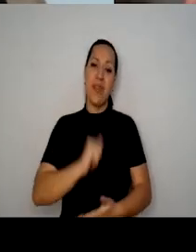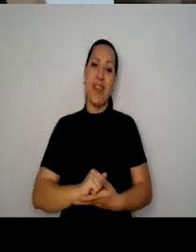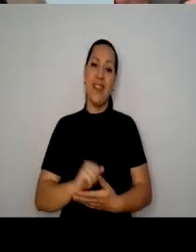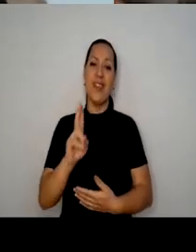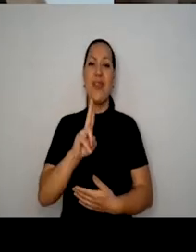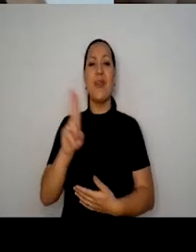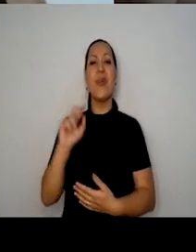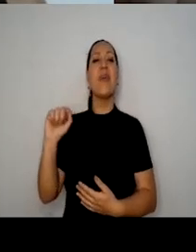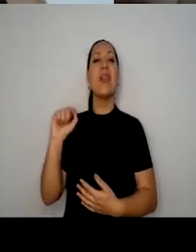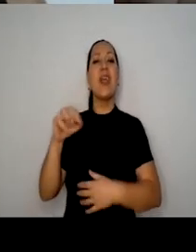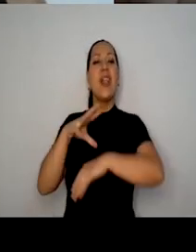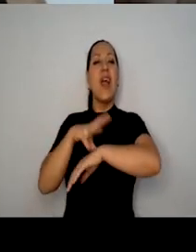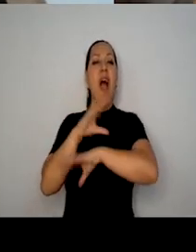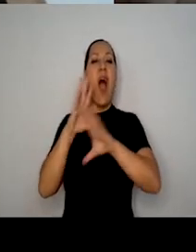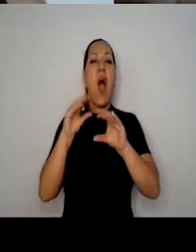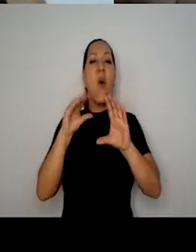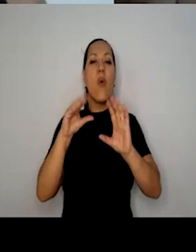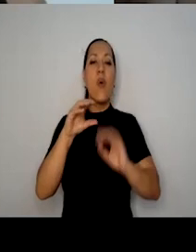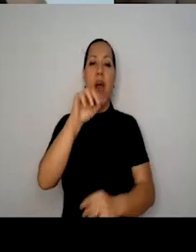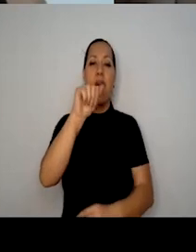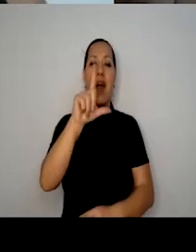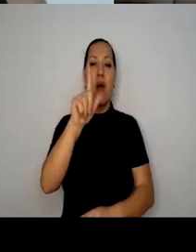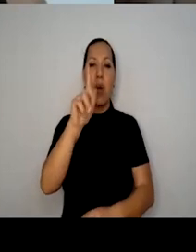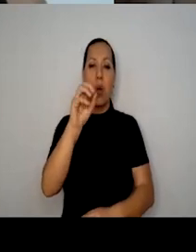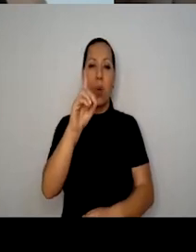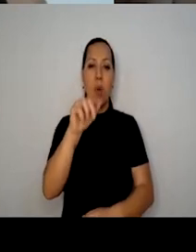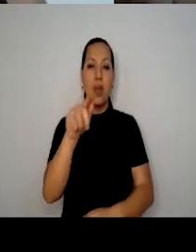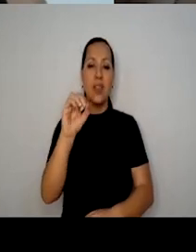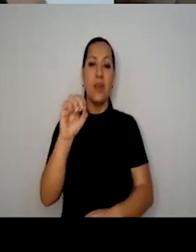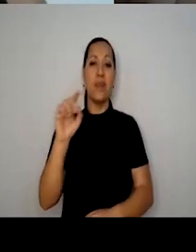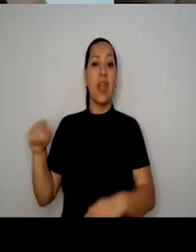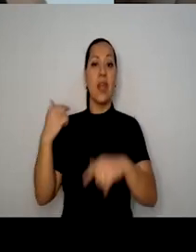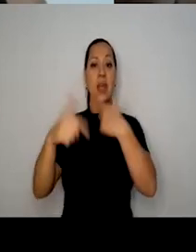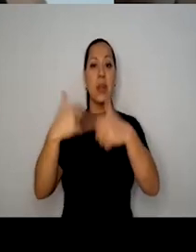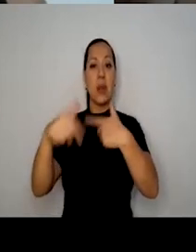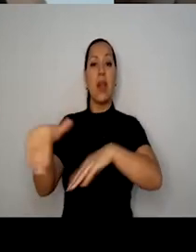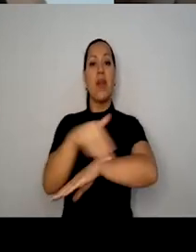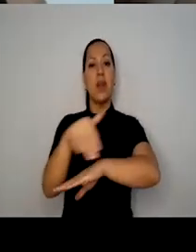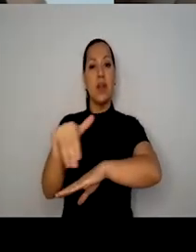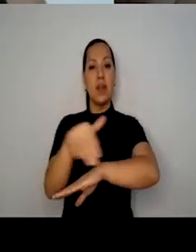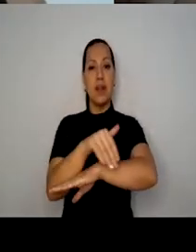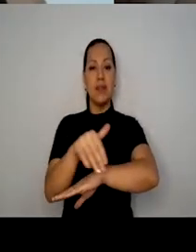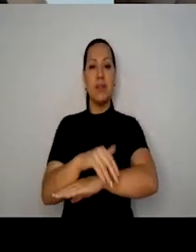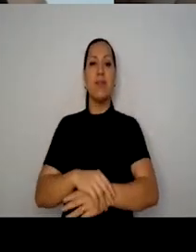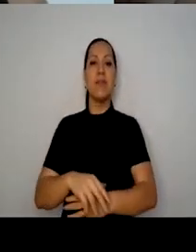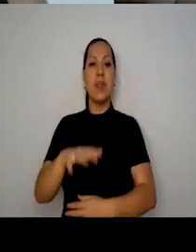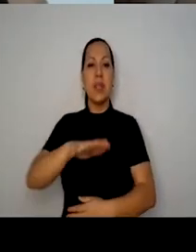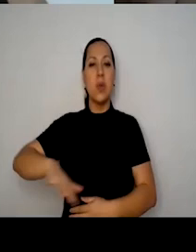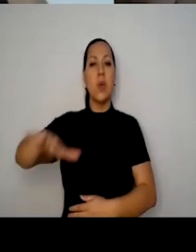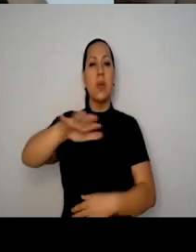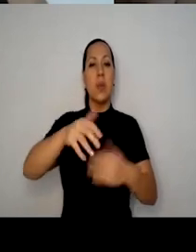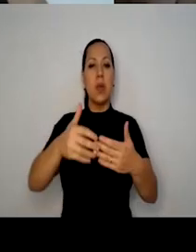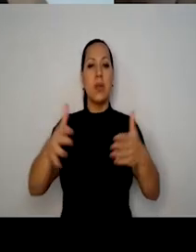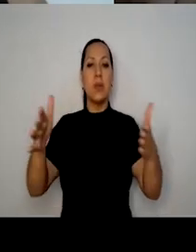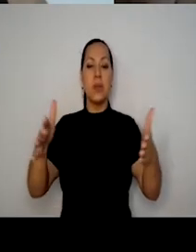ele era o palhaço que trabalhava na rua, que trabalhava em espaços públicos e que também